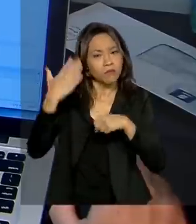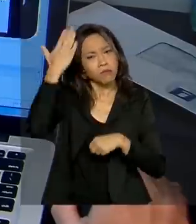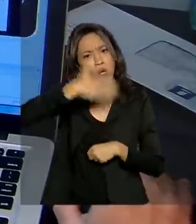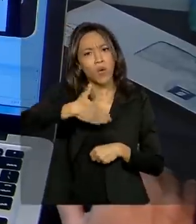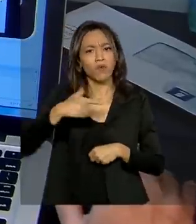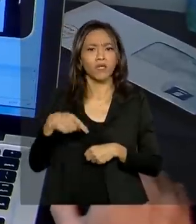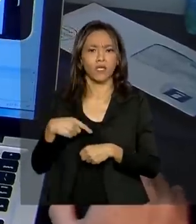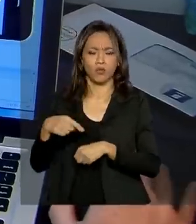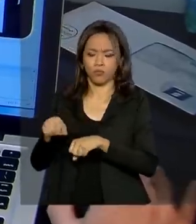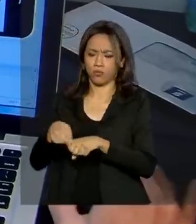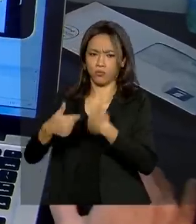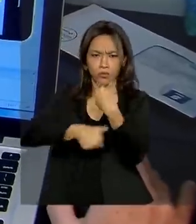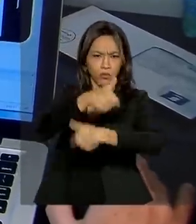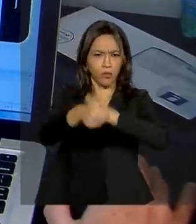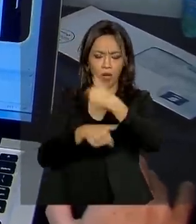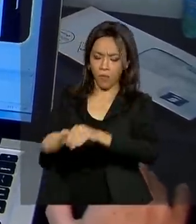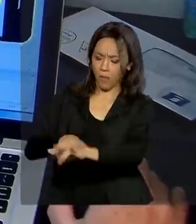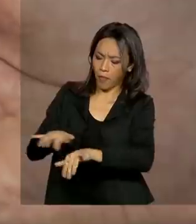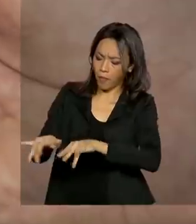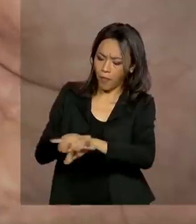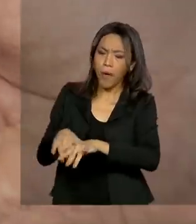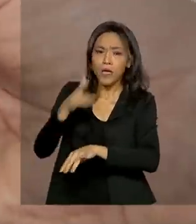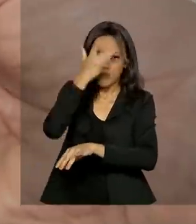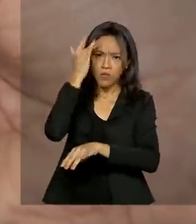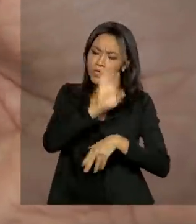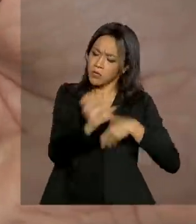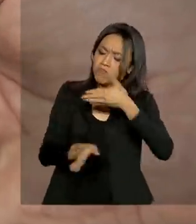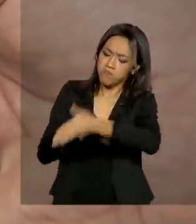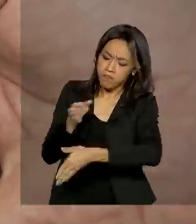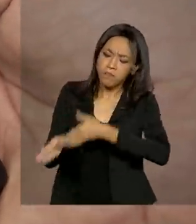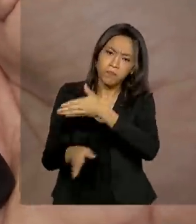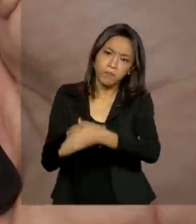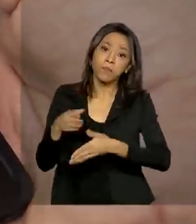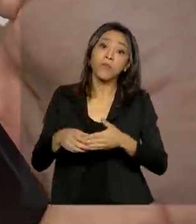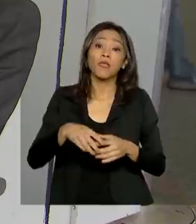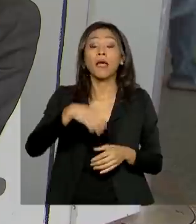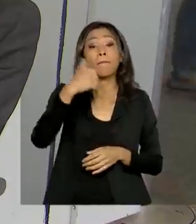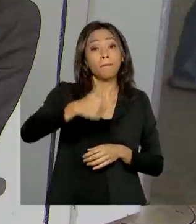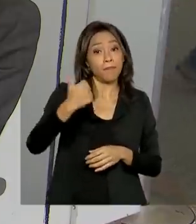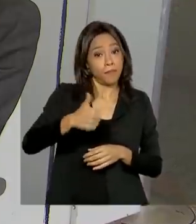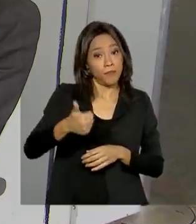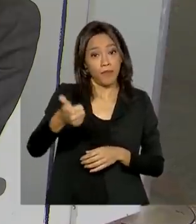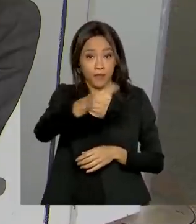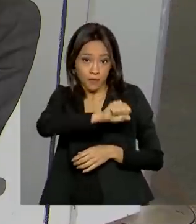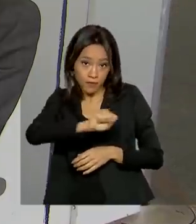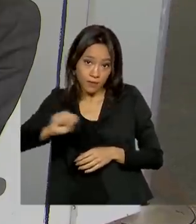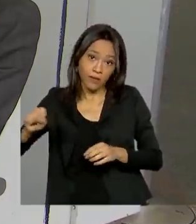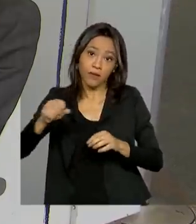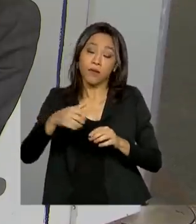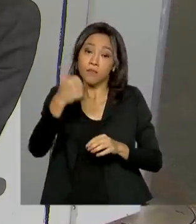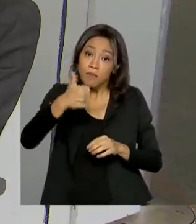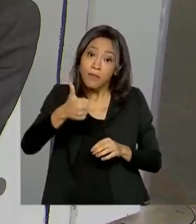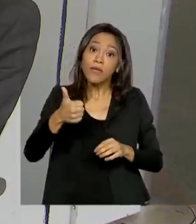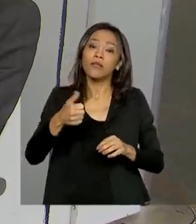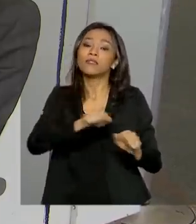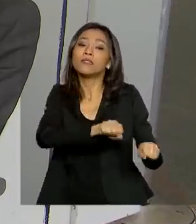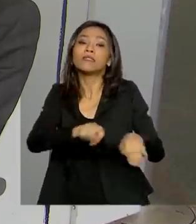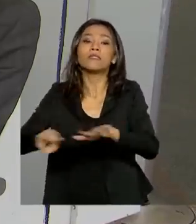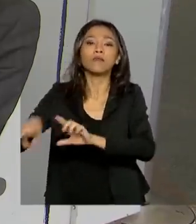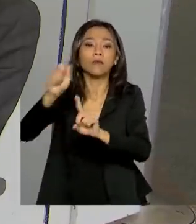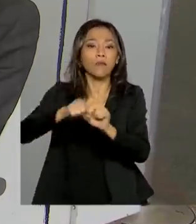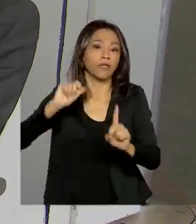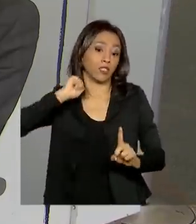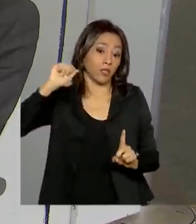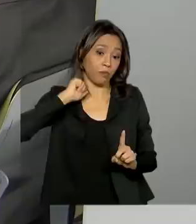digitais têm chegado à população. Na primeira quinzena de abril, 90% das solicitações de